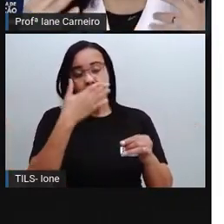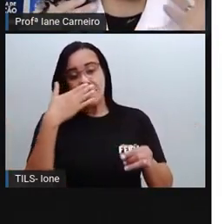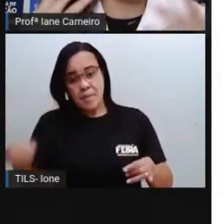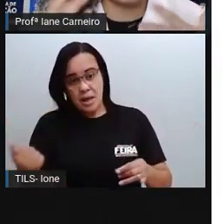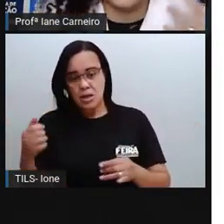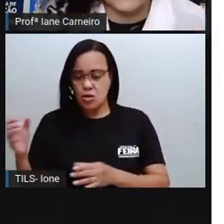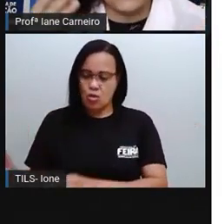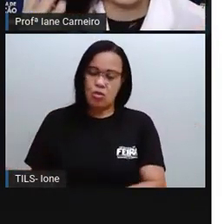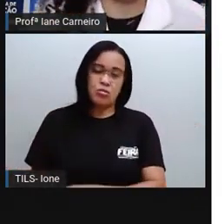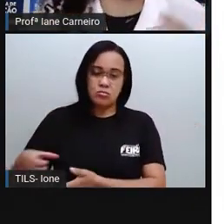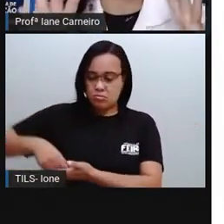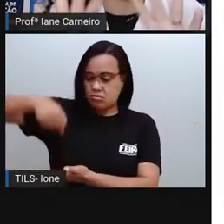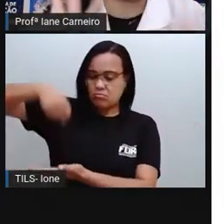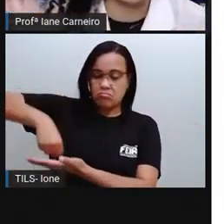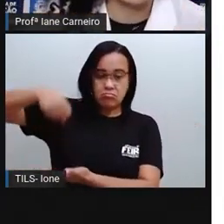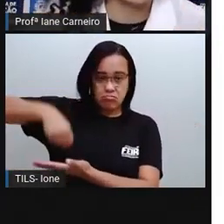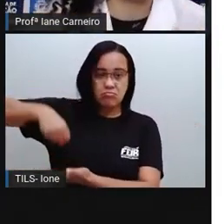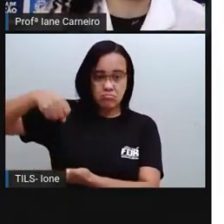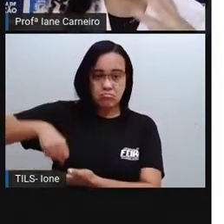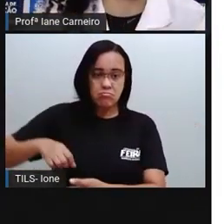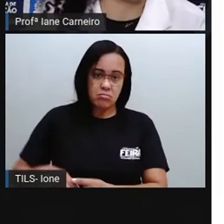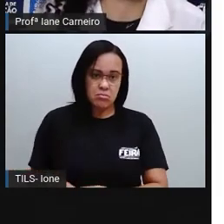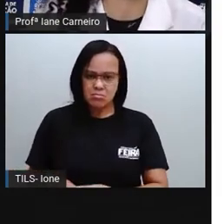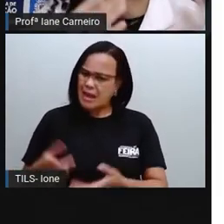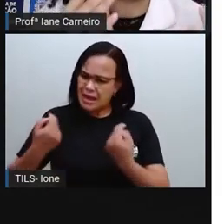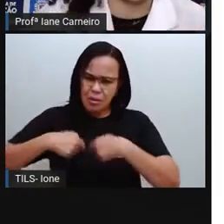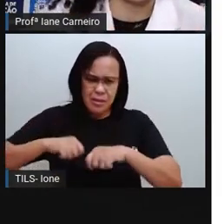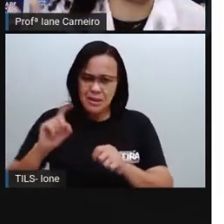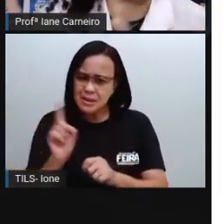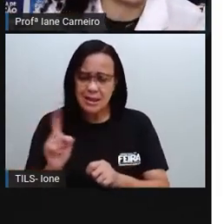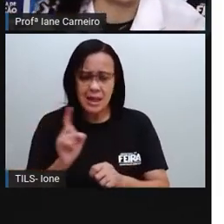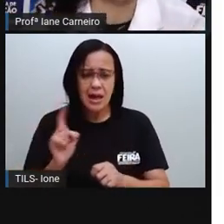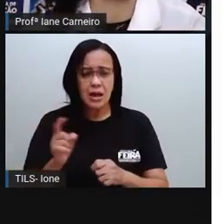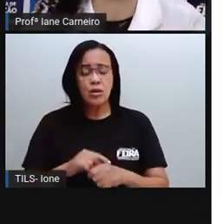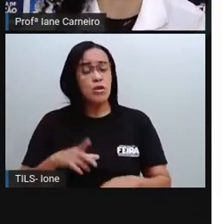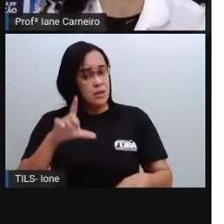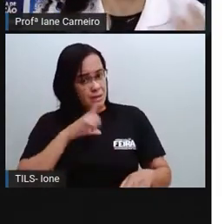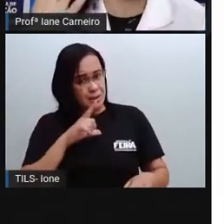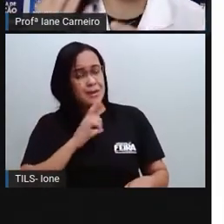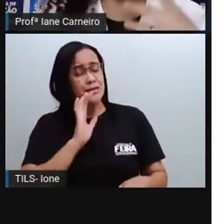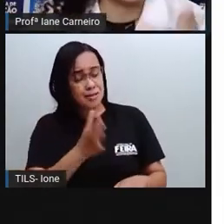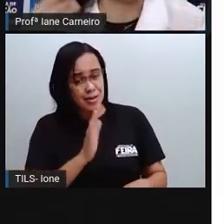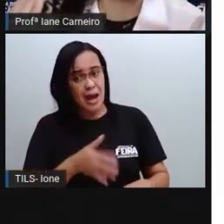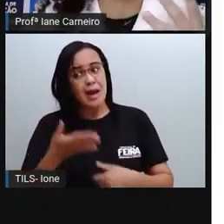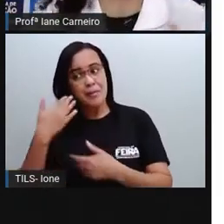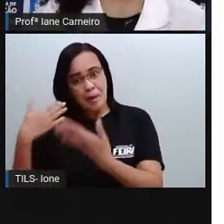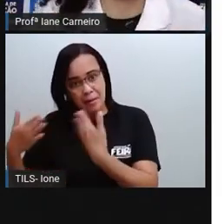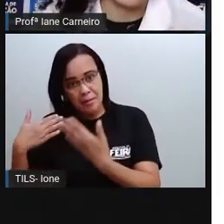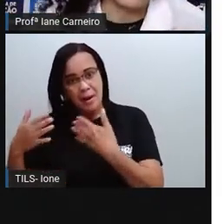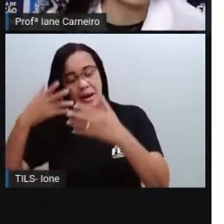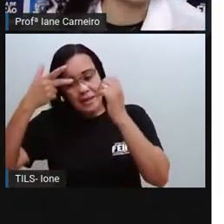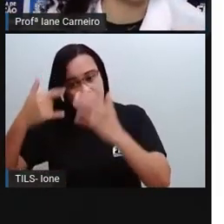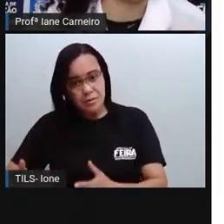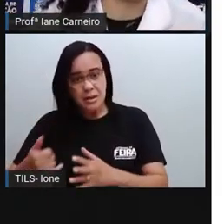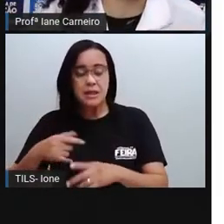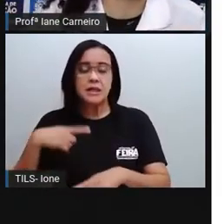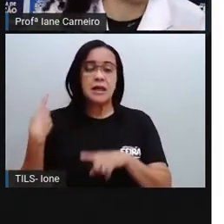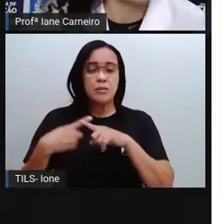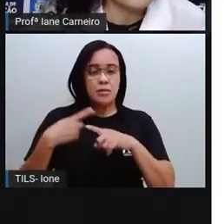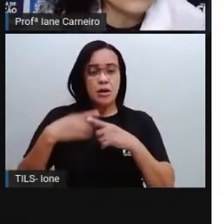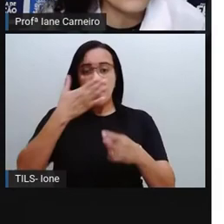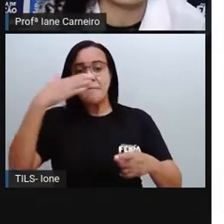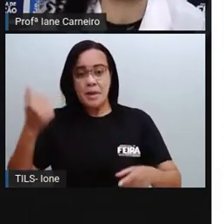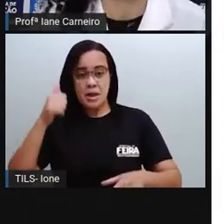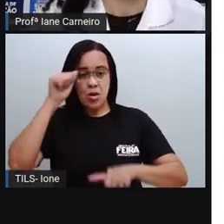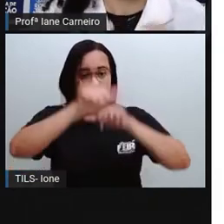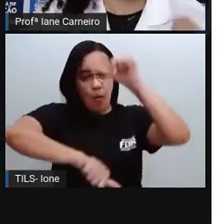então a gente pode conversar com eles, dizer, não precisa colocar tanta sacola, já tem uma aqui. E a gente vai mudando esses hábitos, realmente é